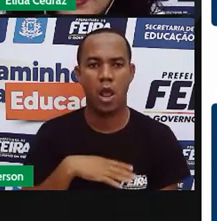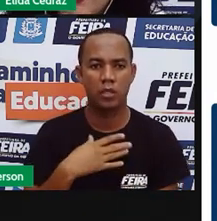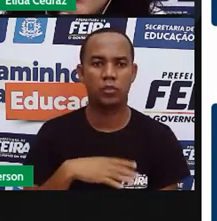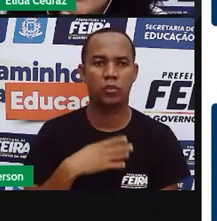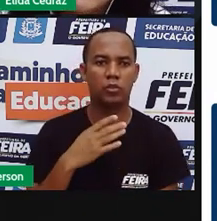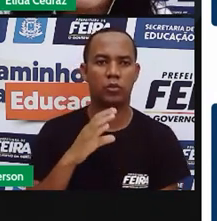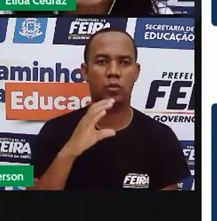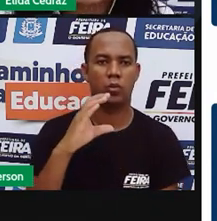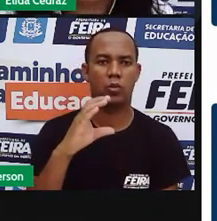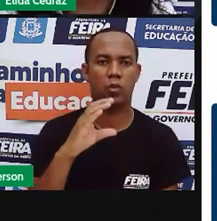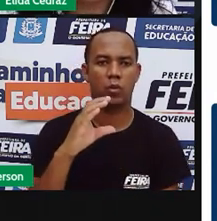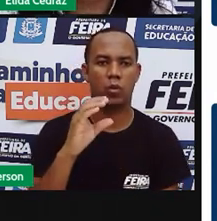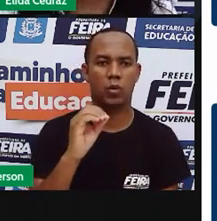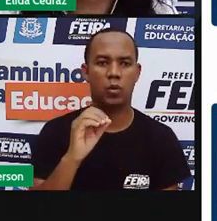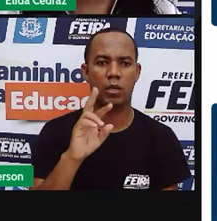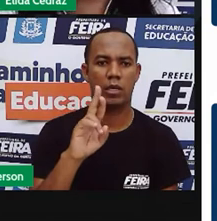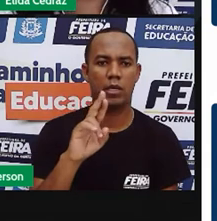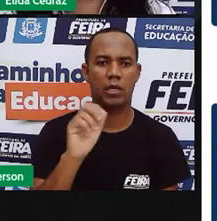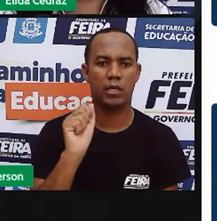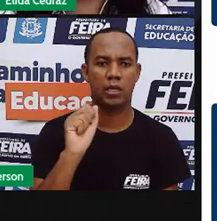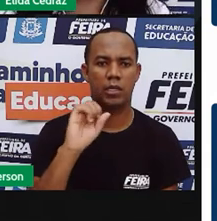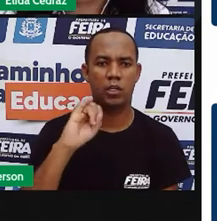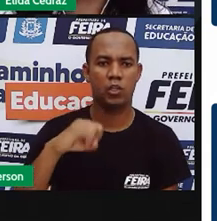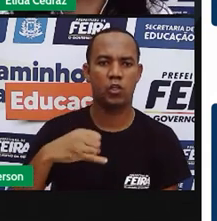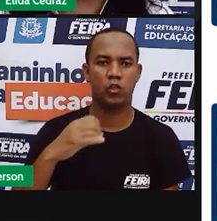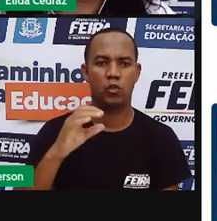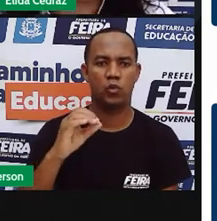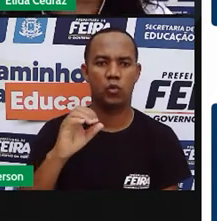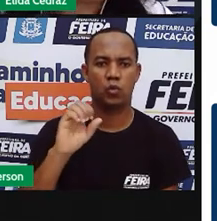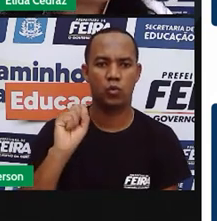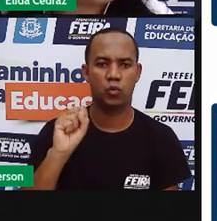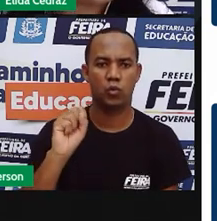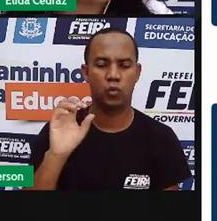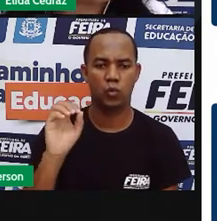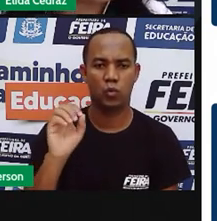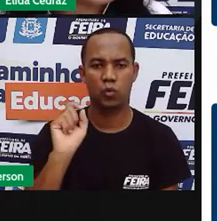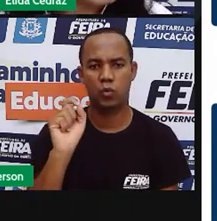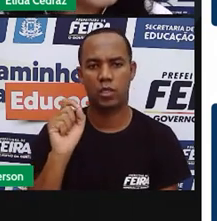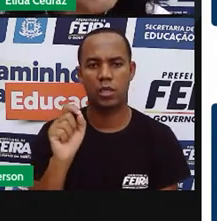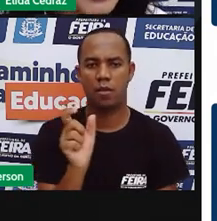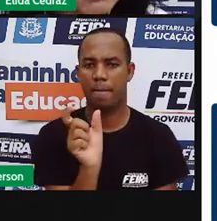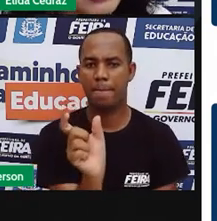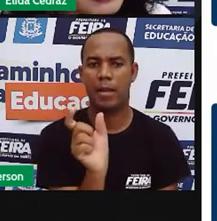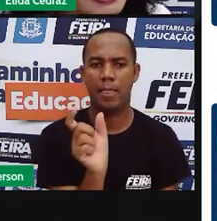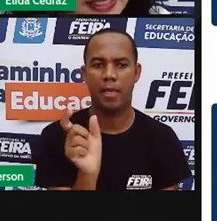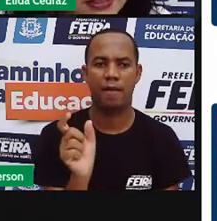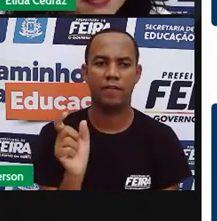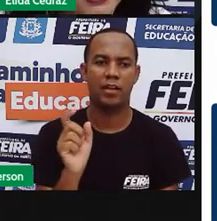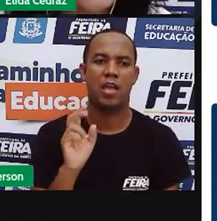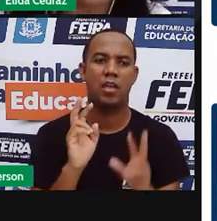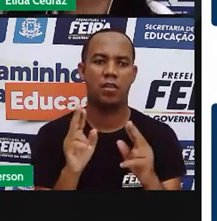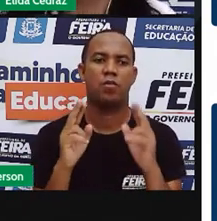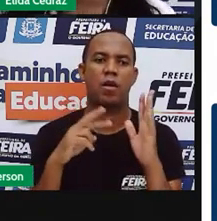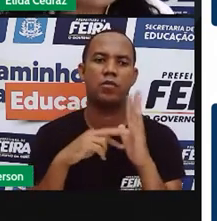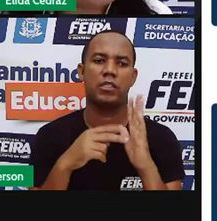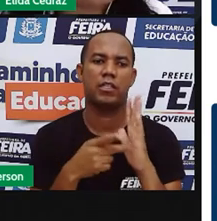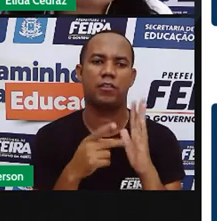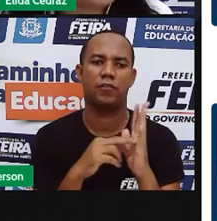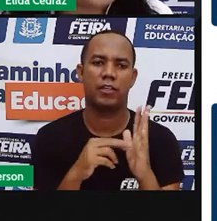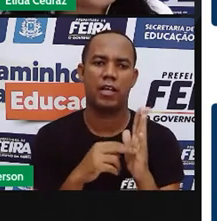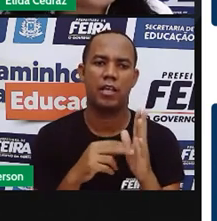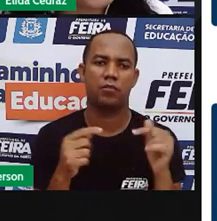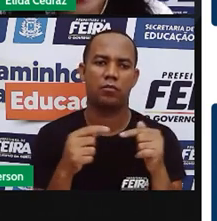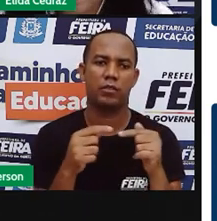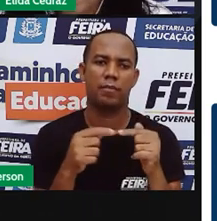uma palavra que tenha a mesma qualidade, a mesma característica e o mesmo significado da